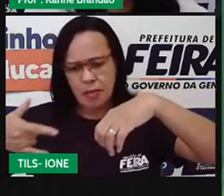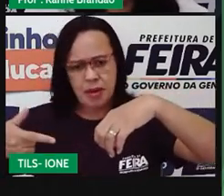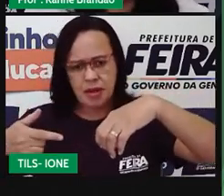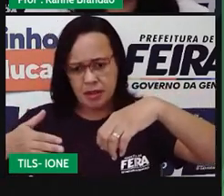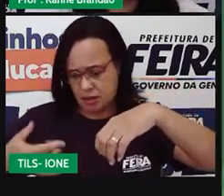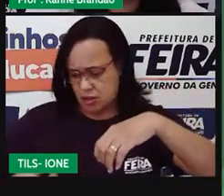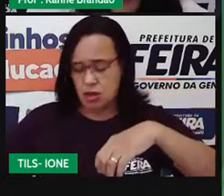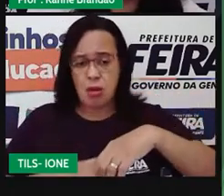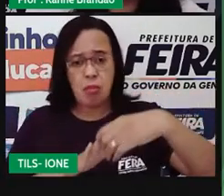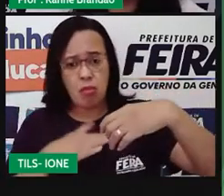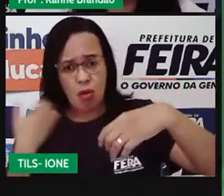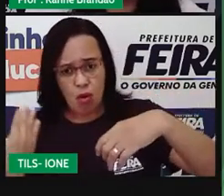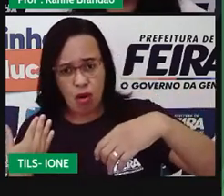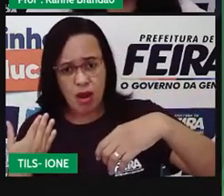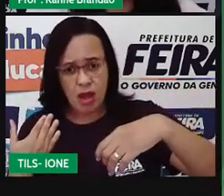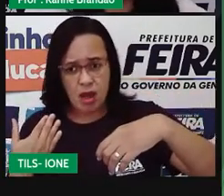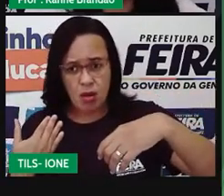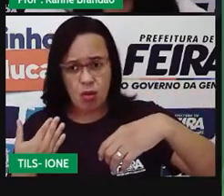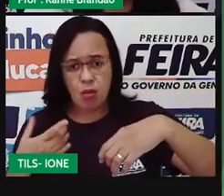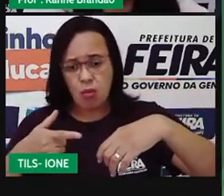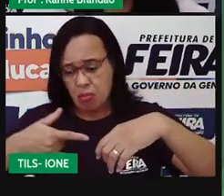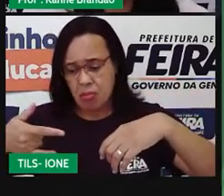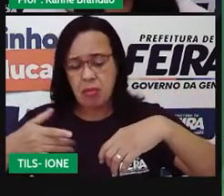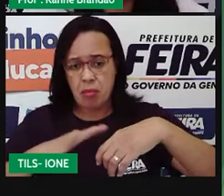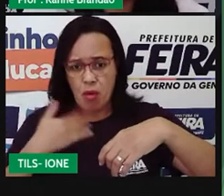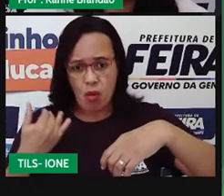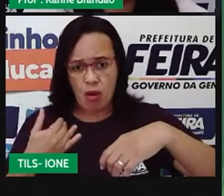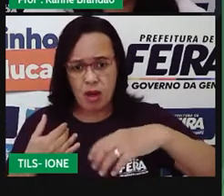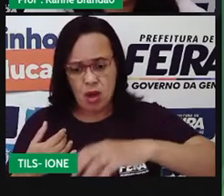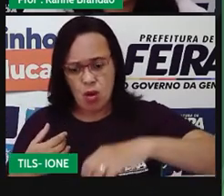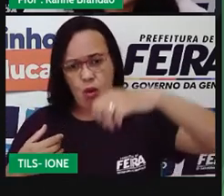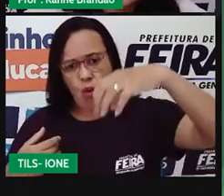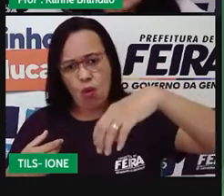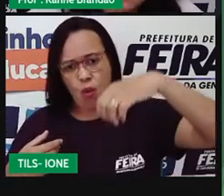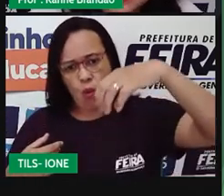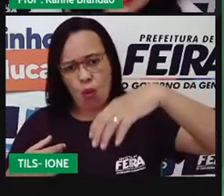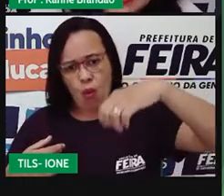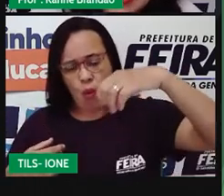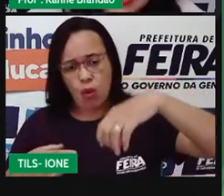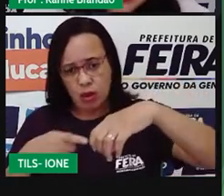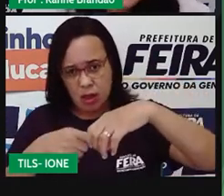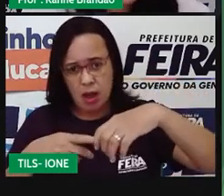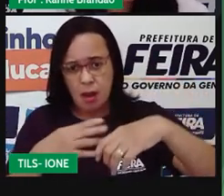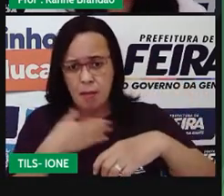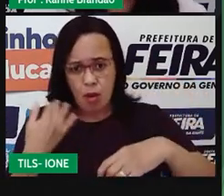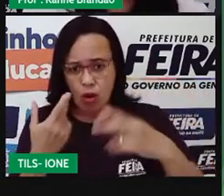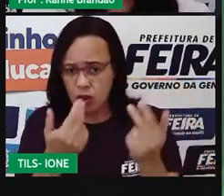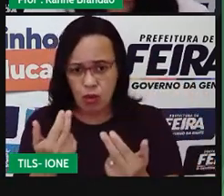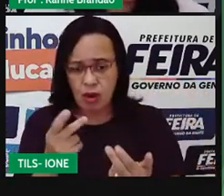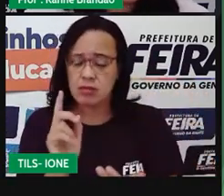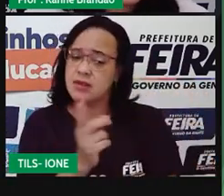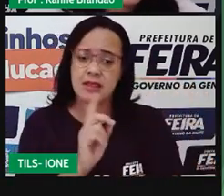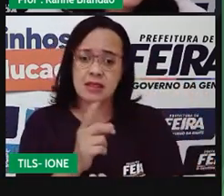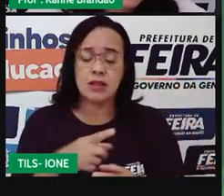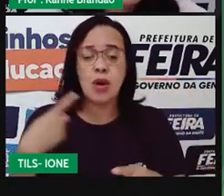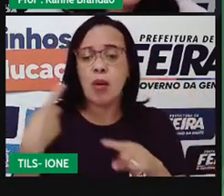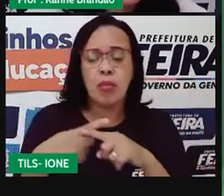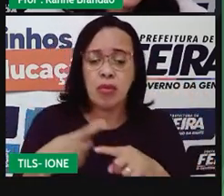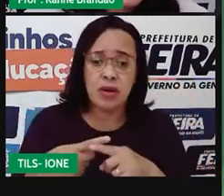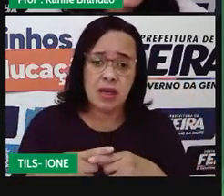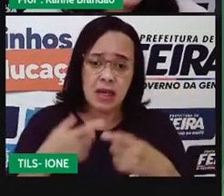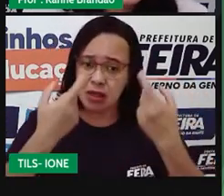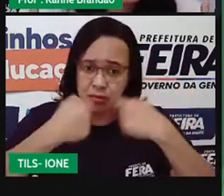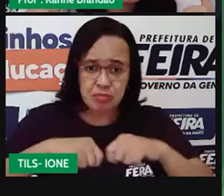morrer, o peixinho vai morrer? Não. Ou seja, não tem dependência. Se não tem dependência